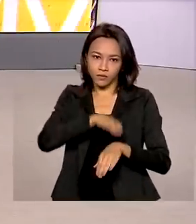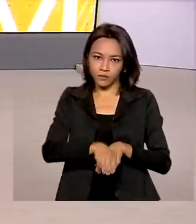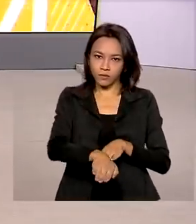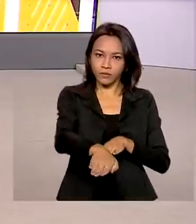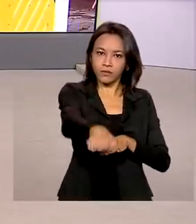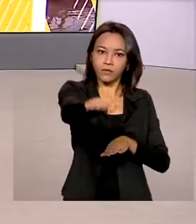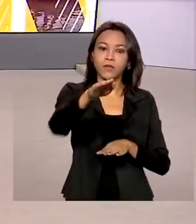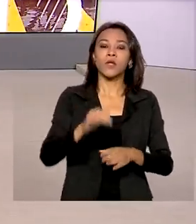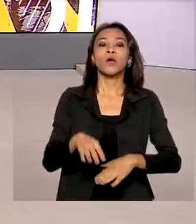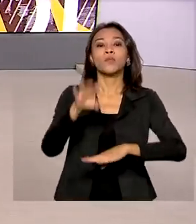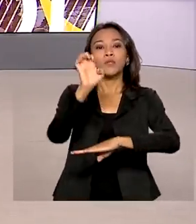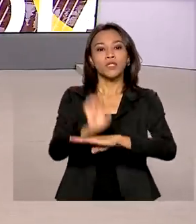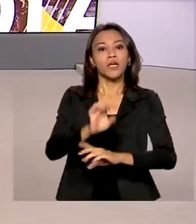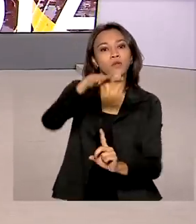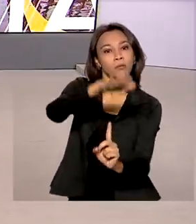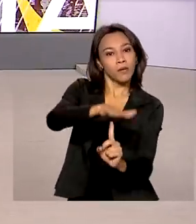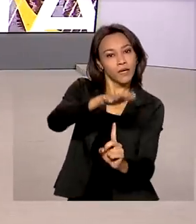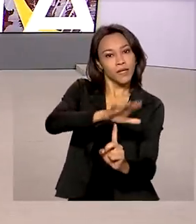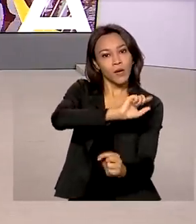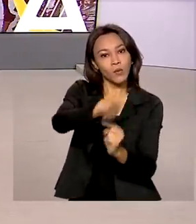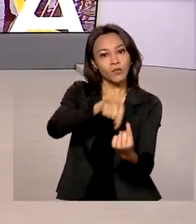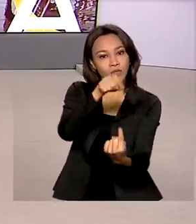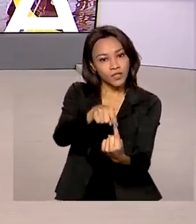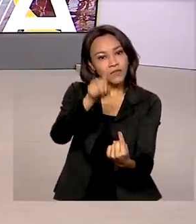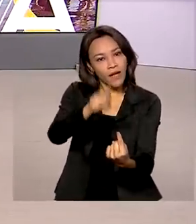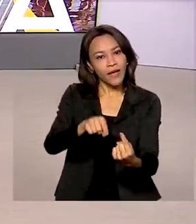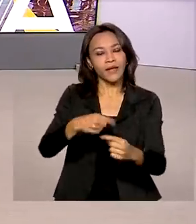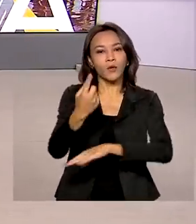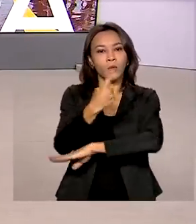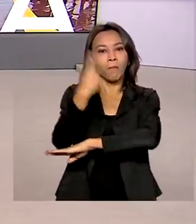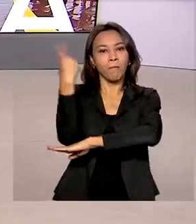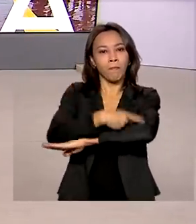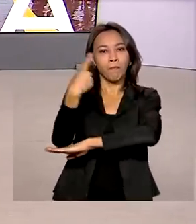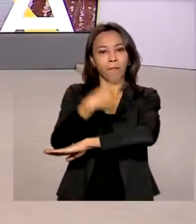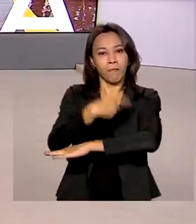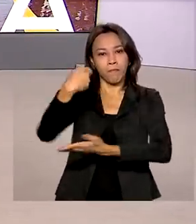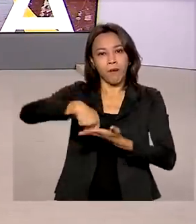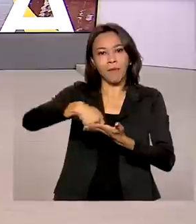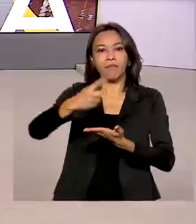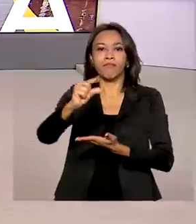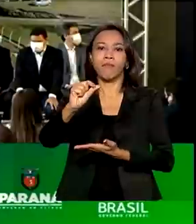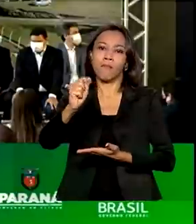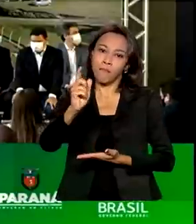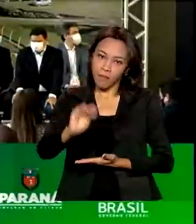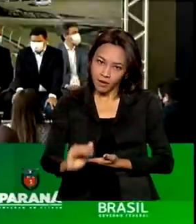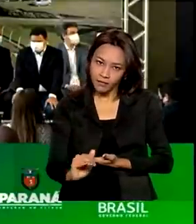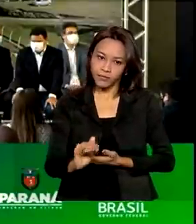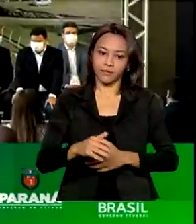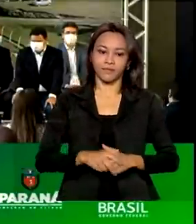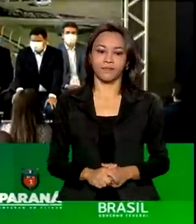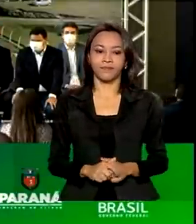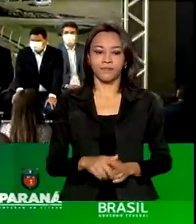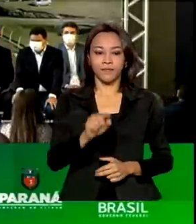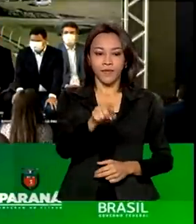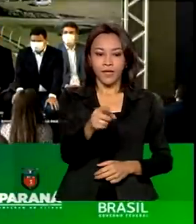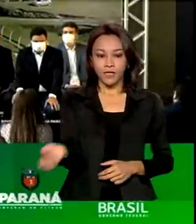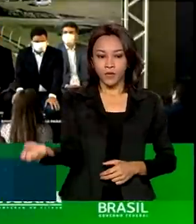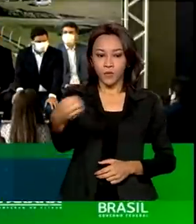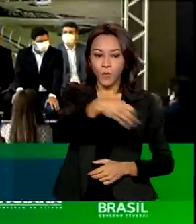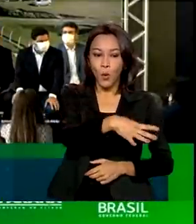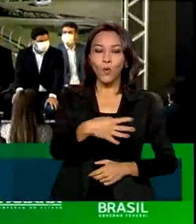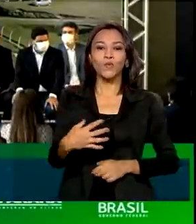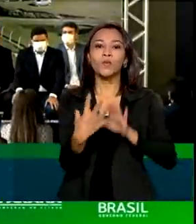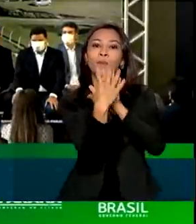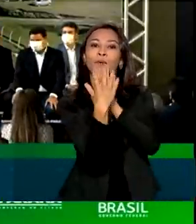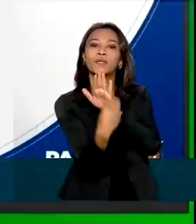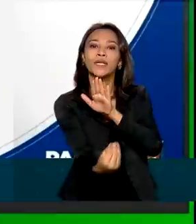Além de modernizar as estradas, a ideia é deixar os pedágios cada vez mais baratos. O novo modelo de concessões